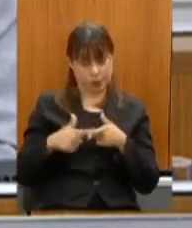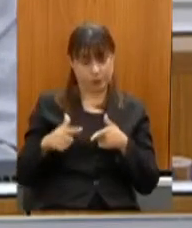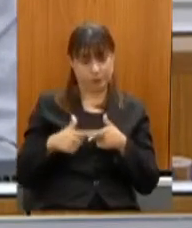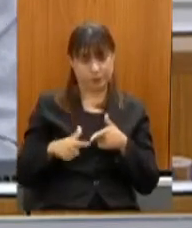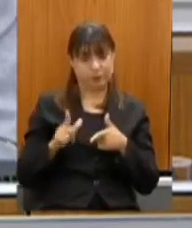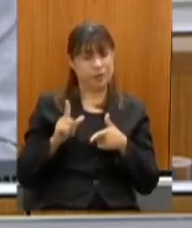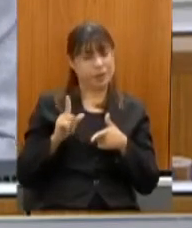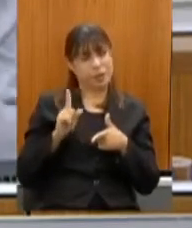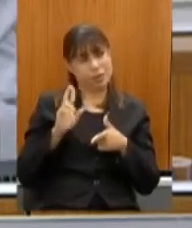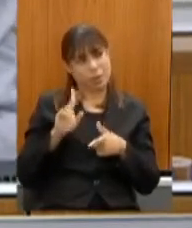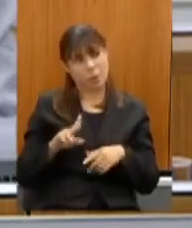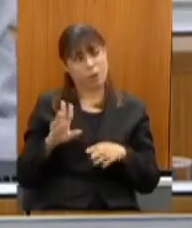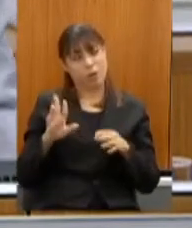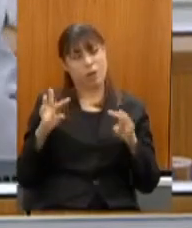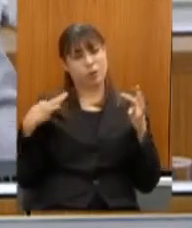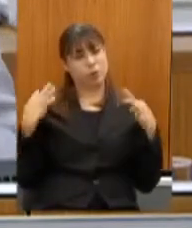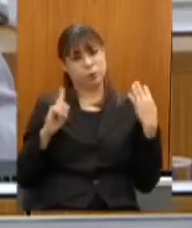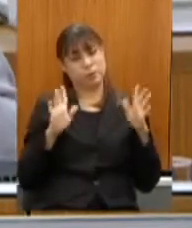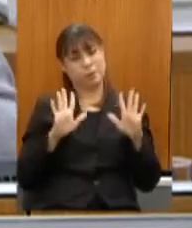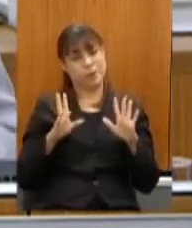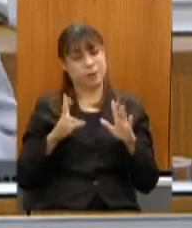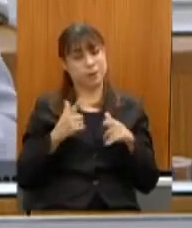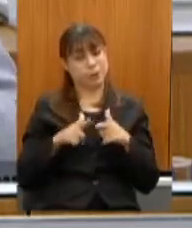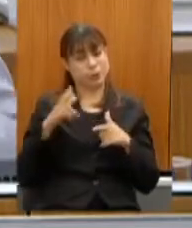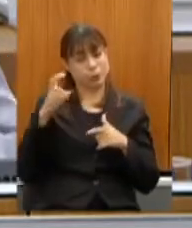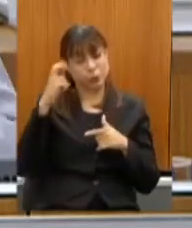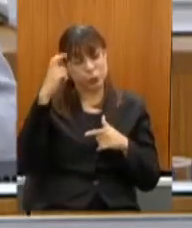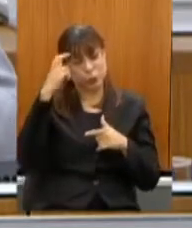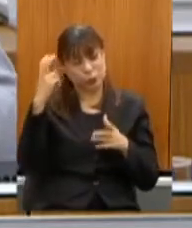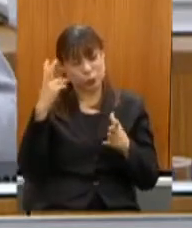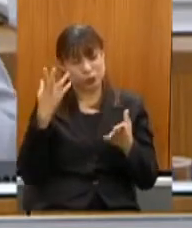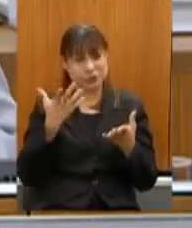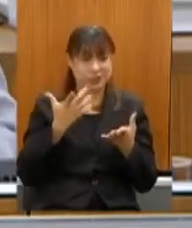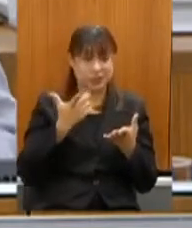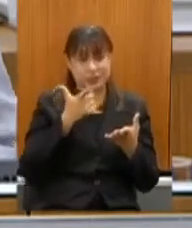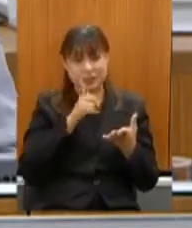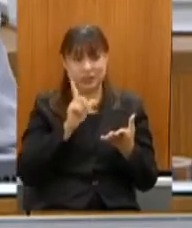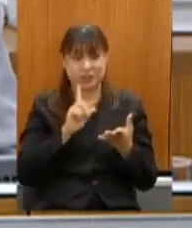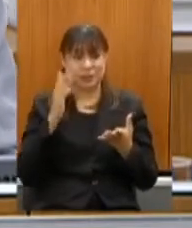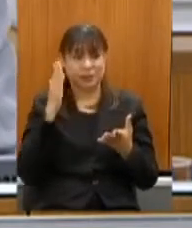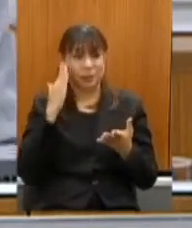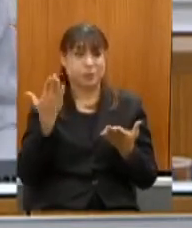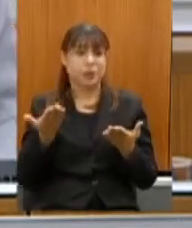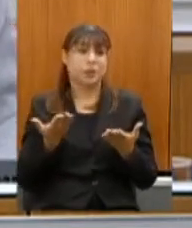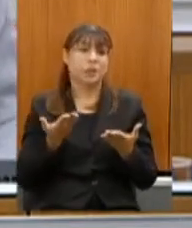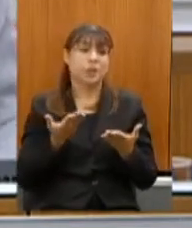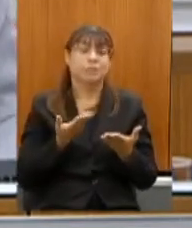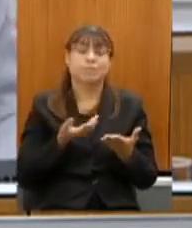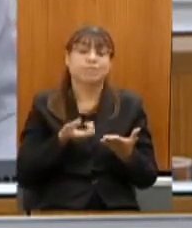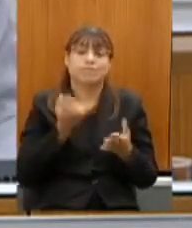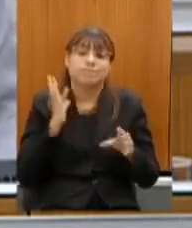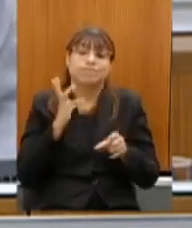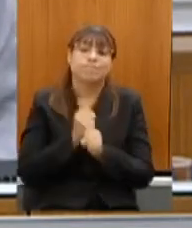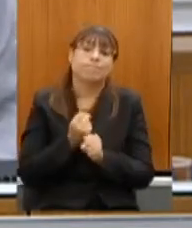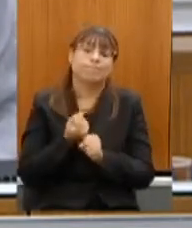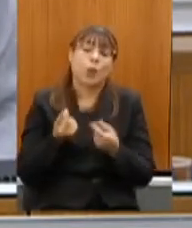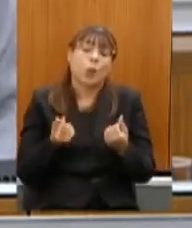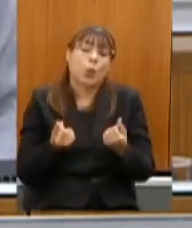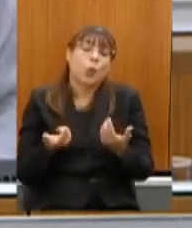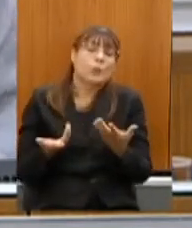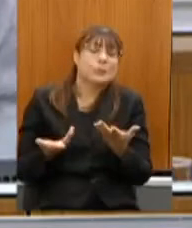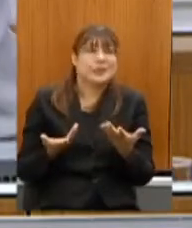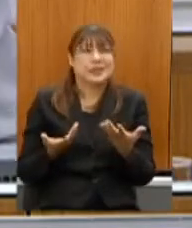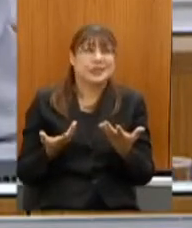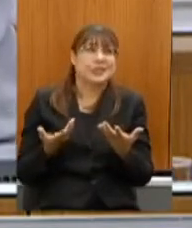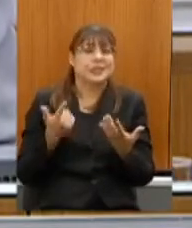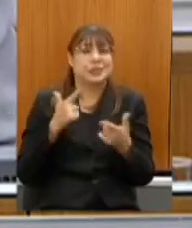no turismo mas na cultura que não consegue medir o seu alcance econômico isso é um problema grave